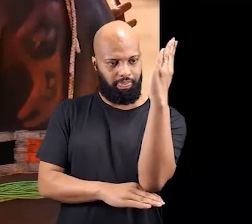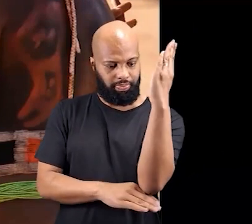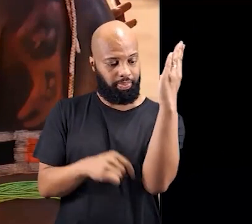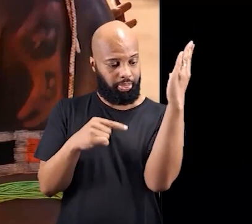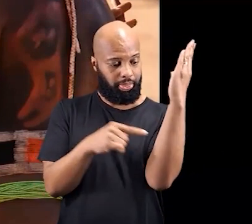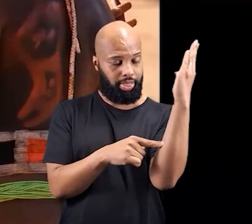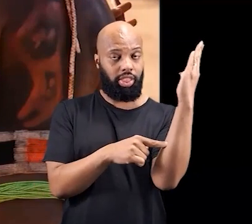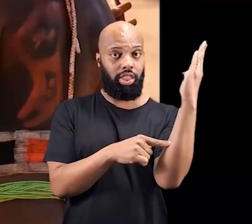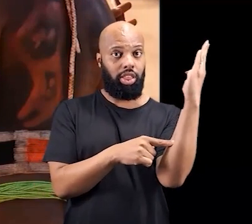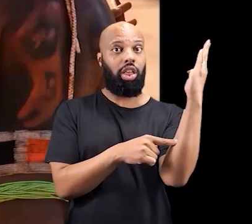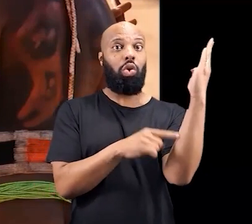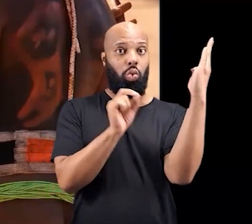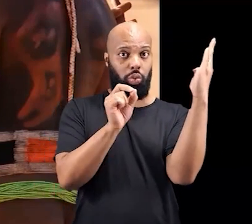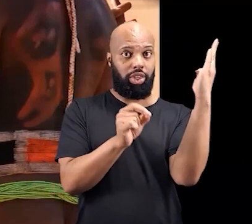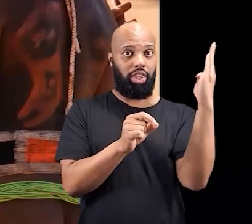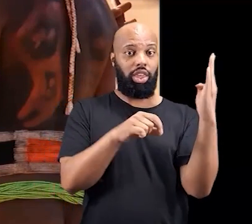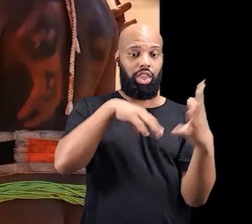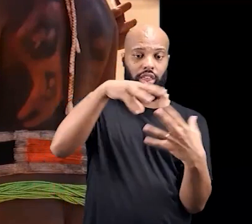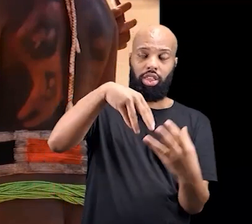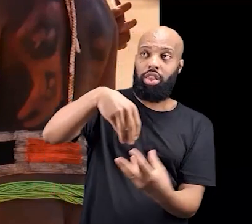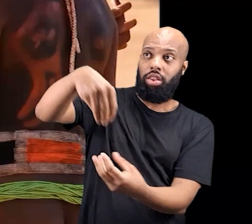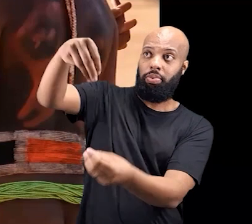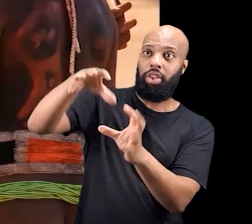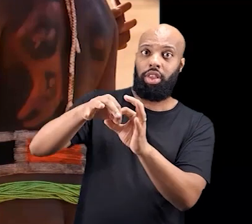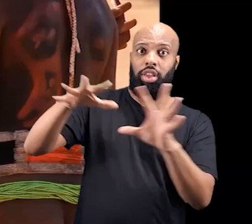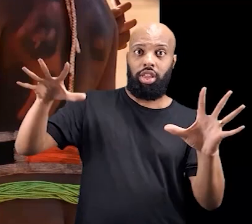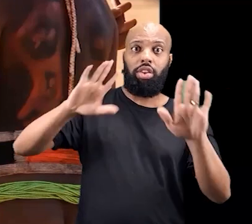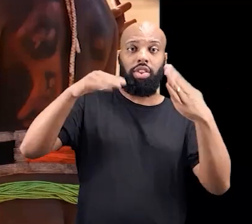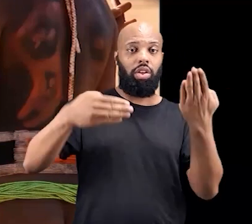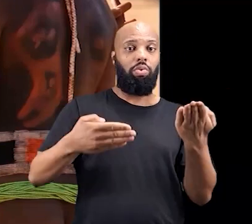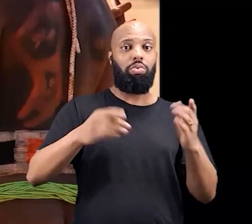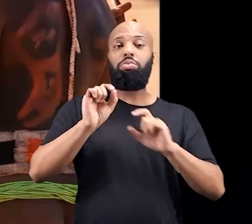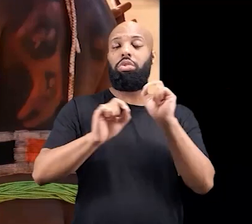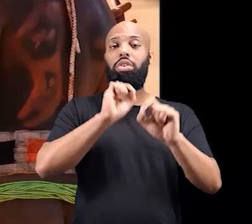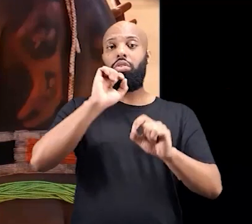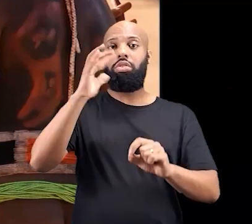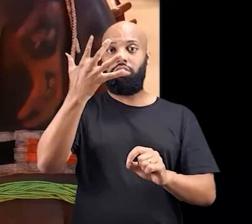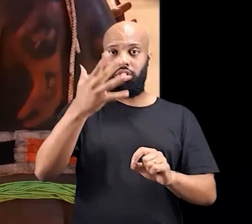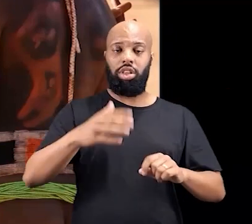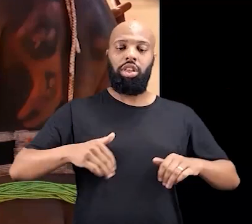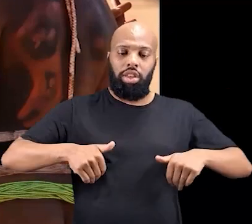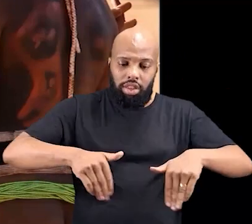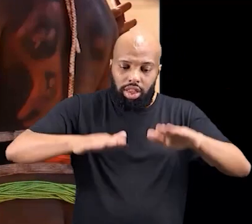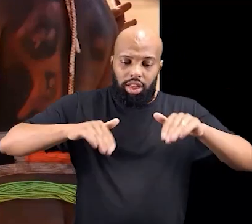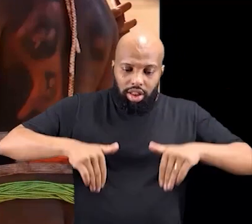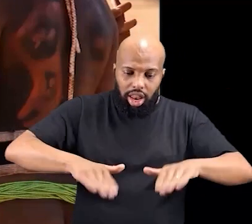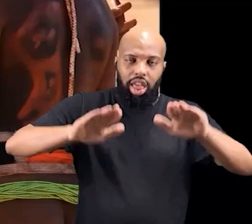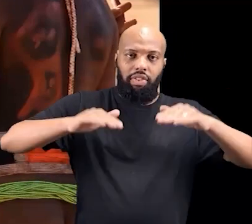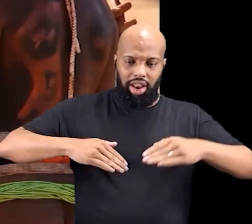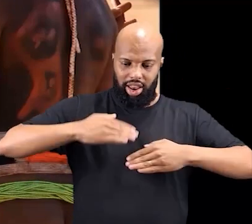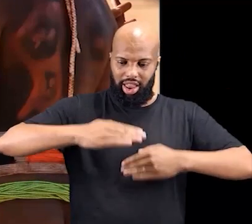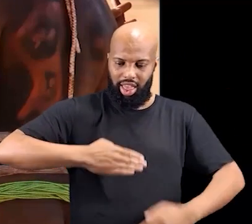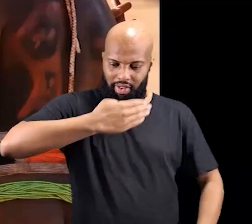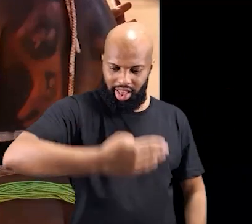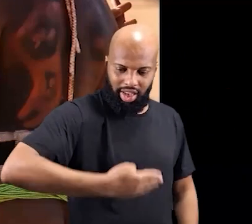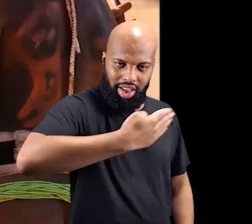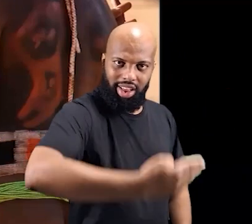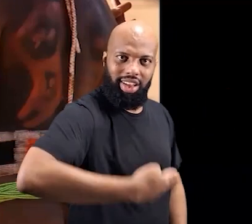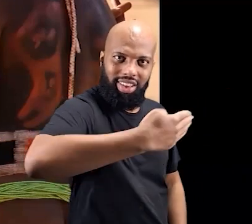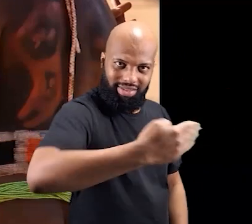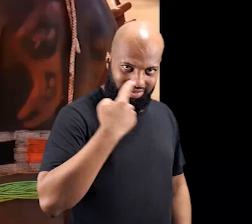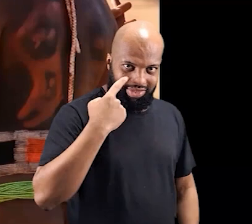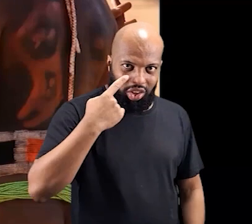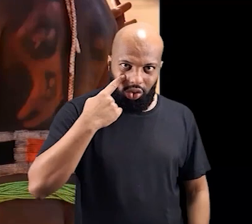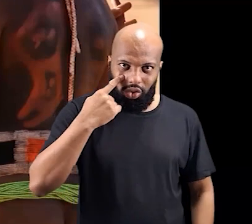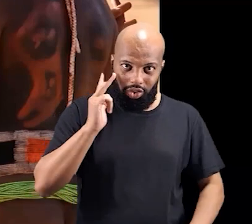encaminhado, as crianças pegam esse tronco e levam elas brincando, que vocês perceberam no vídeo,